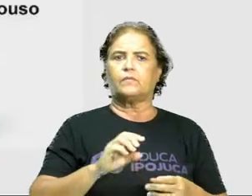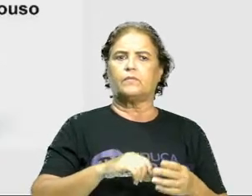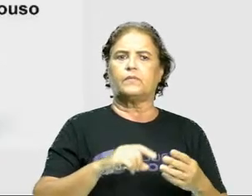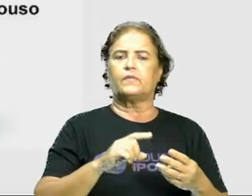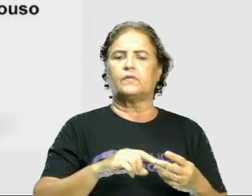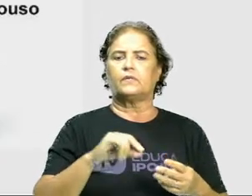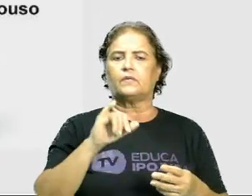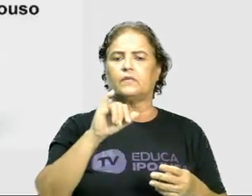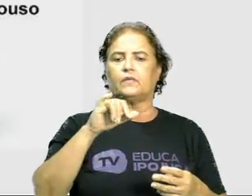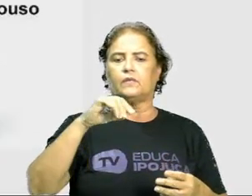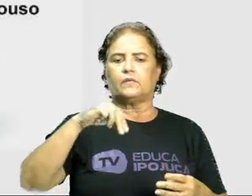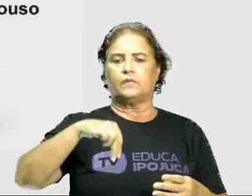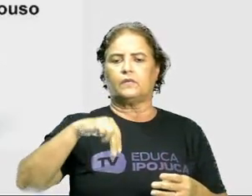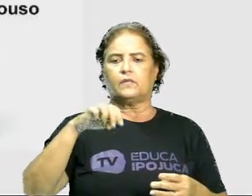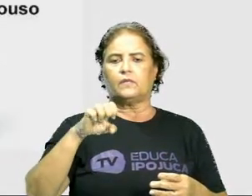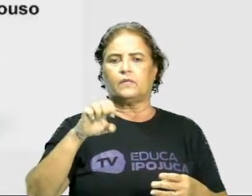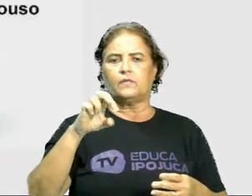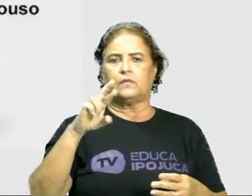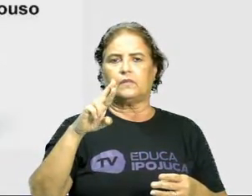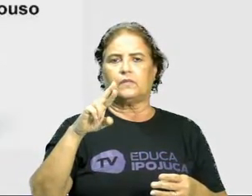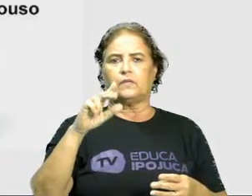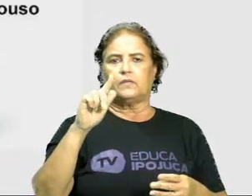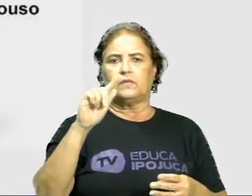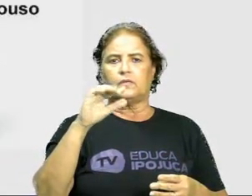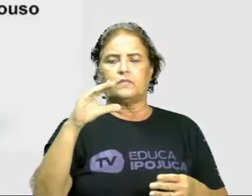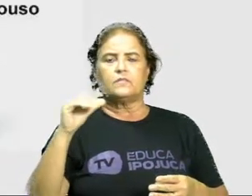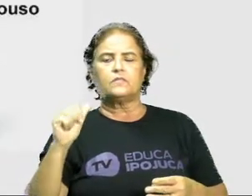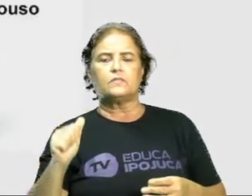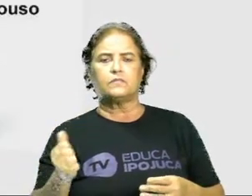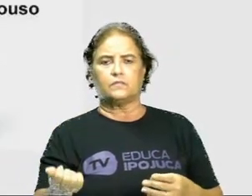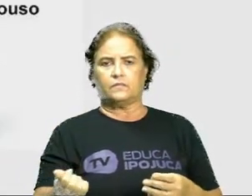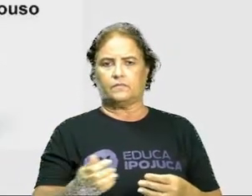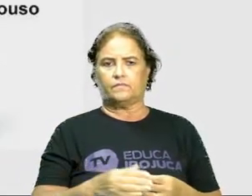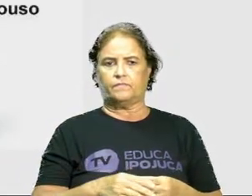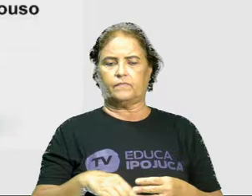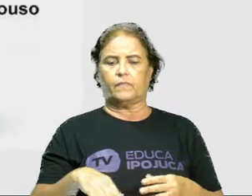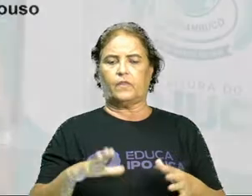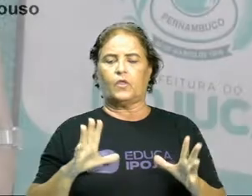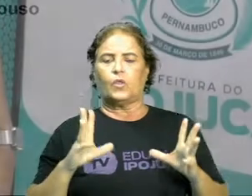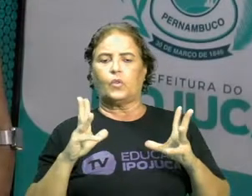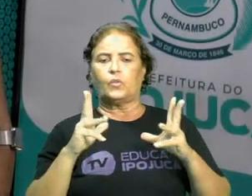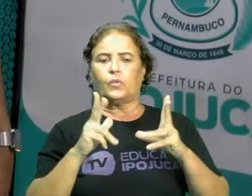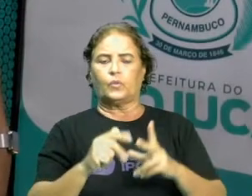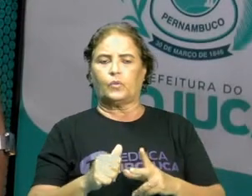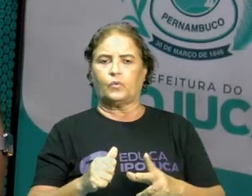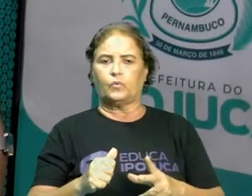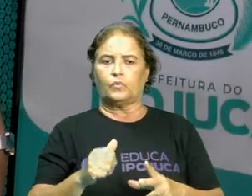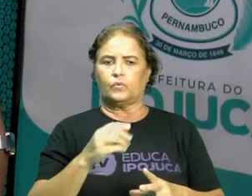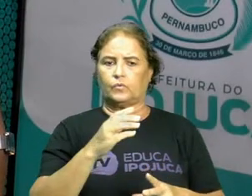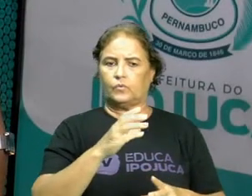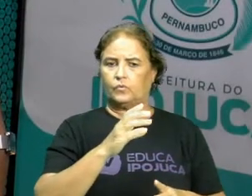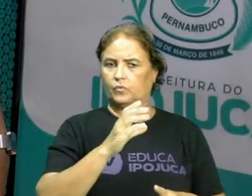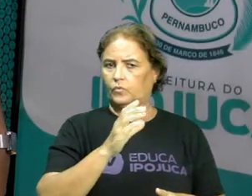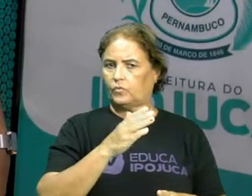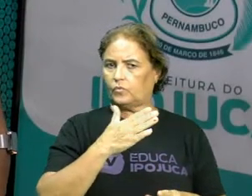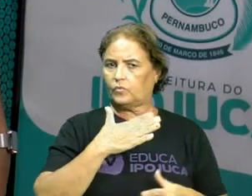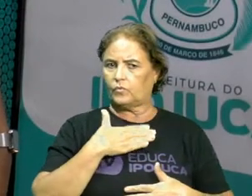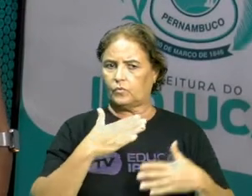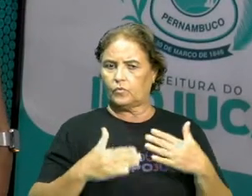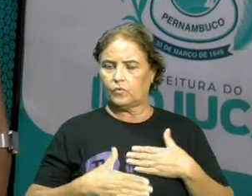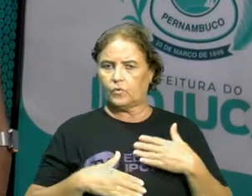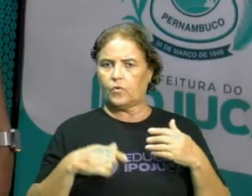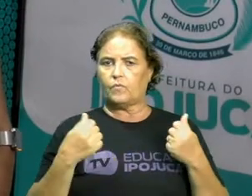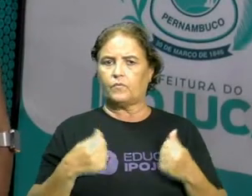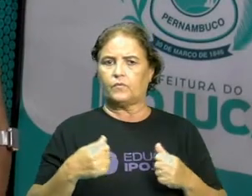quer dizer com isso? Todo o corpo, ele tem a tendência em permanecer em repouso